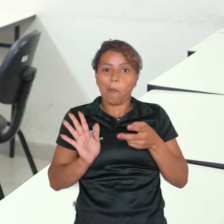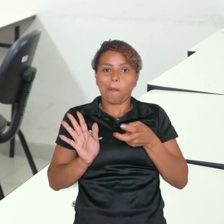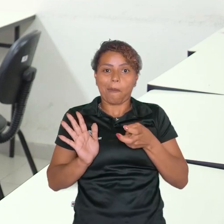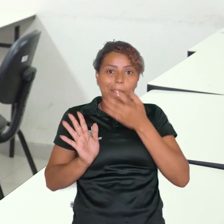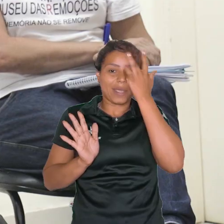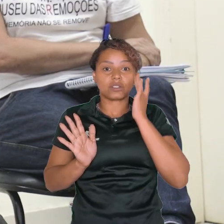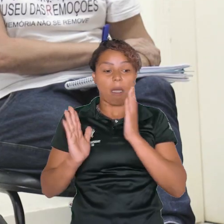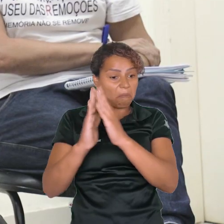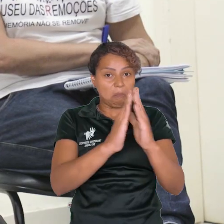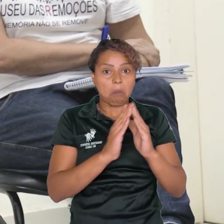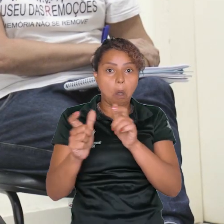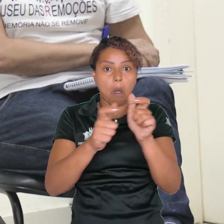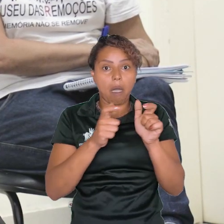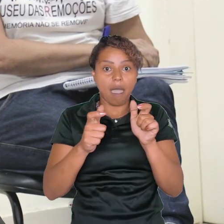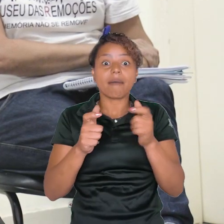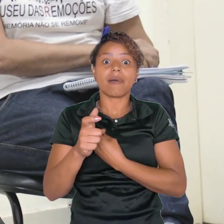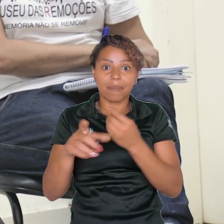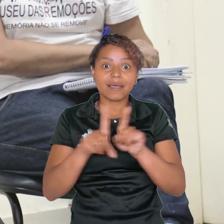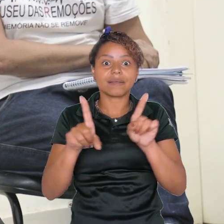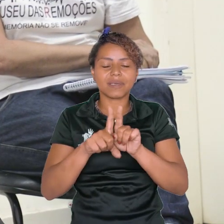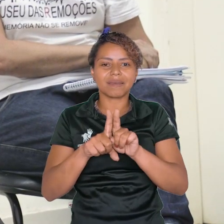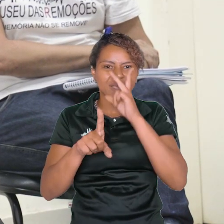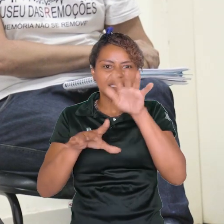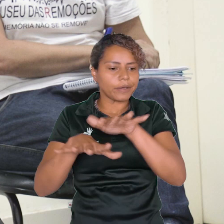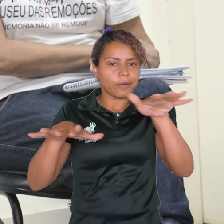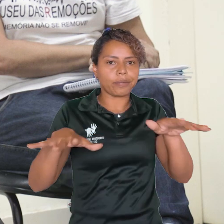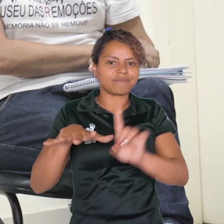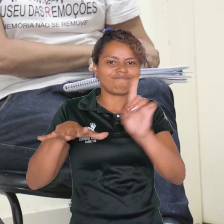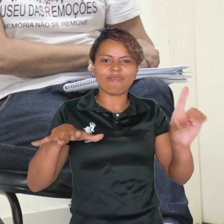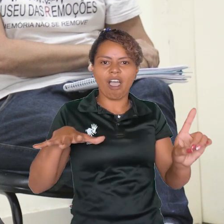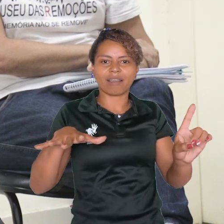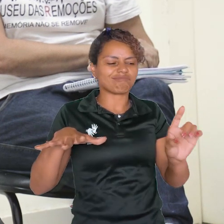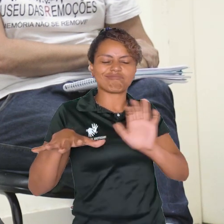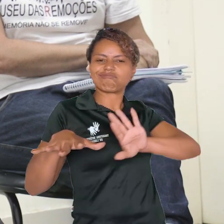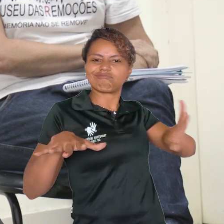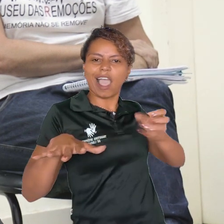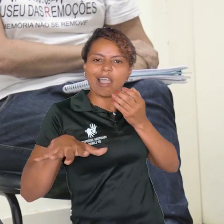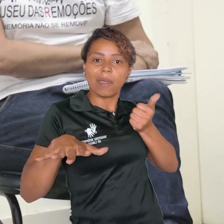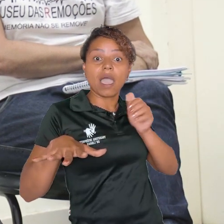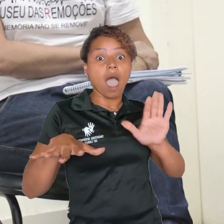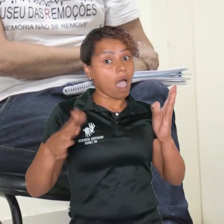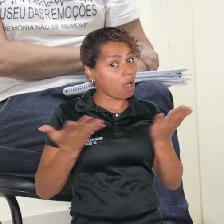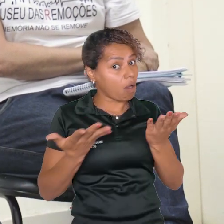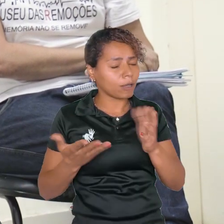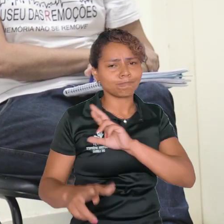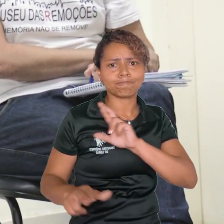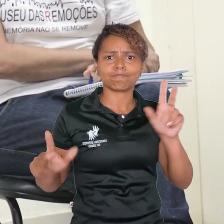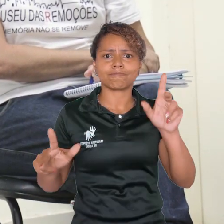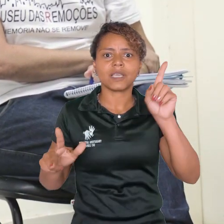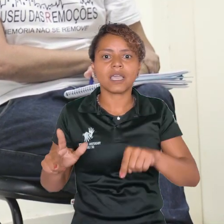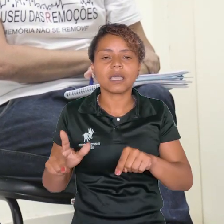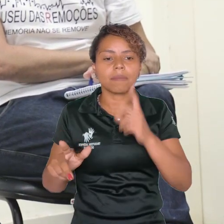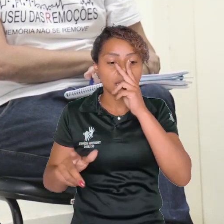não via os moradores participando. A gente excluía eles e estava tudo certo. E aí, agora, vem com essa pegada